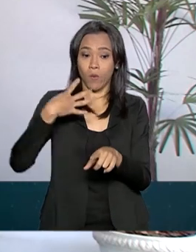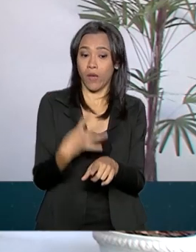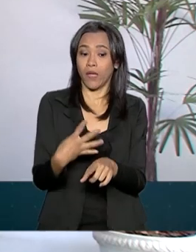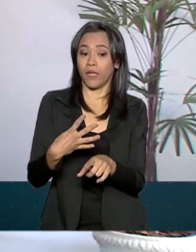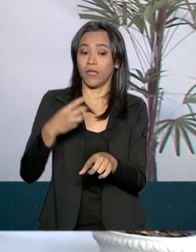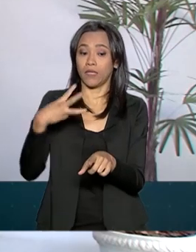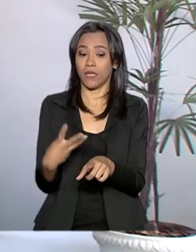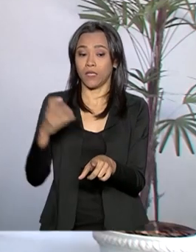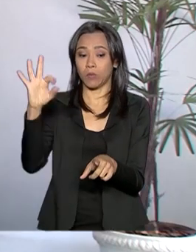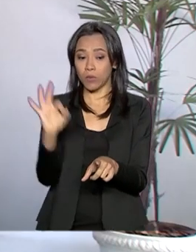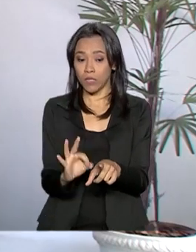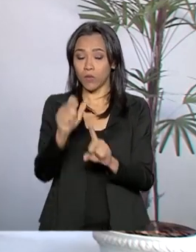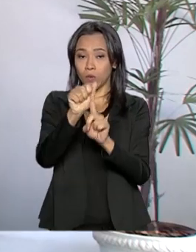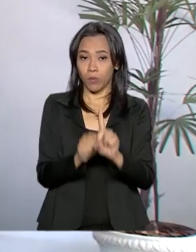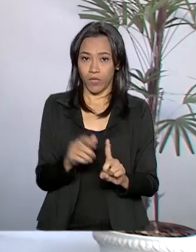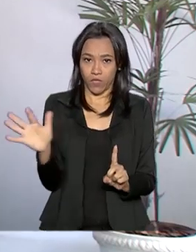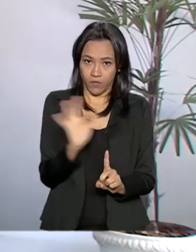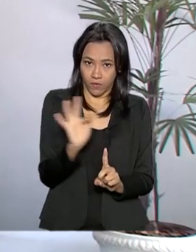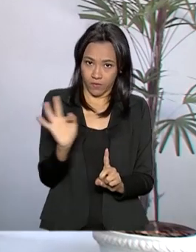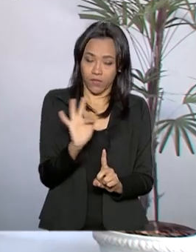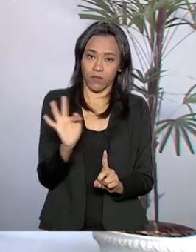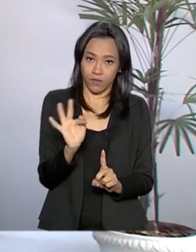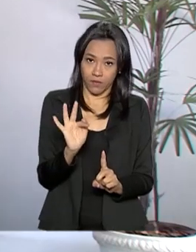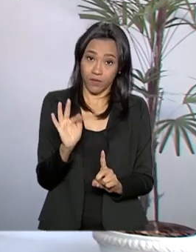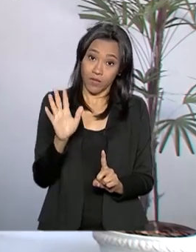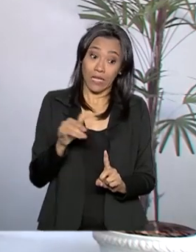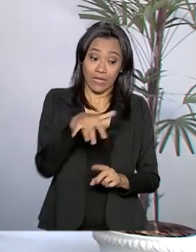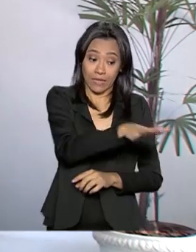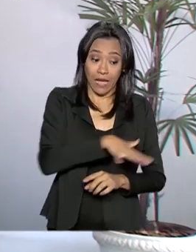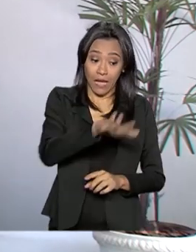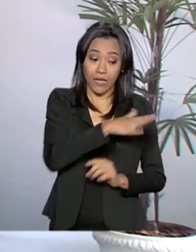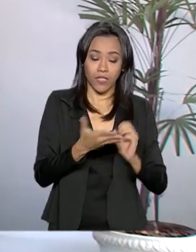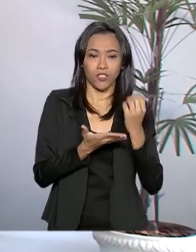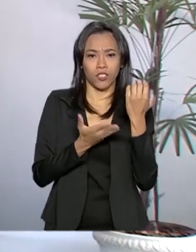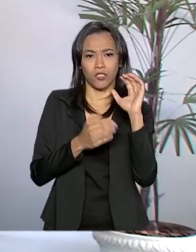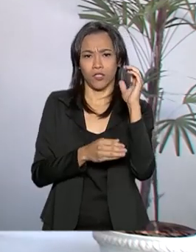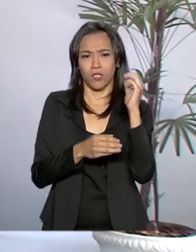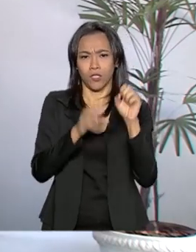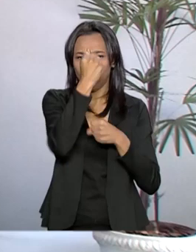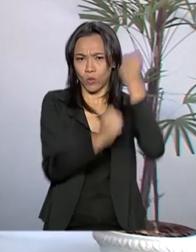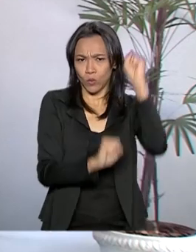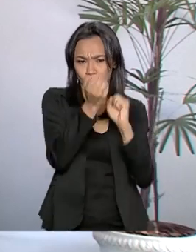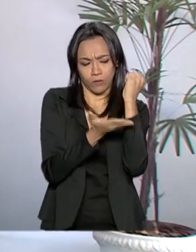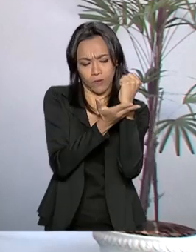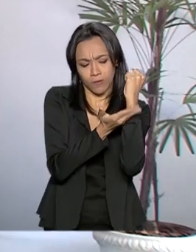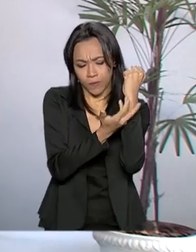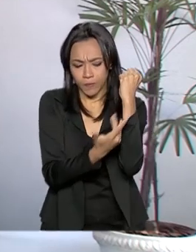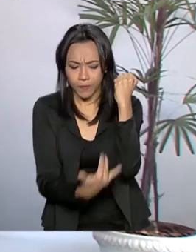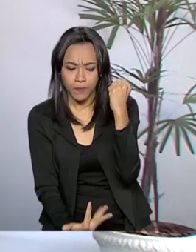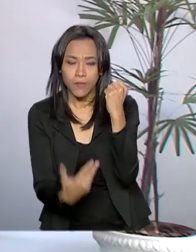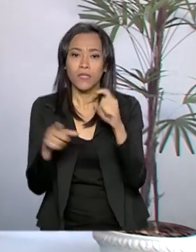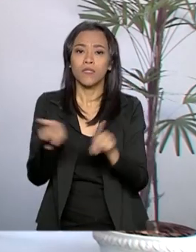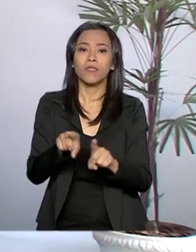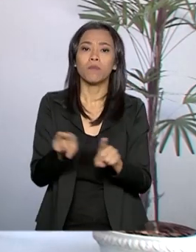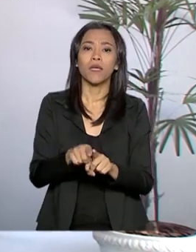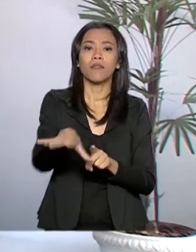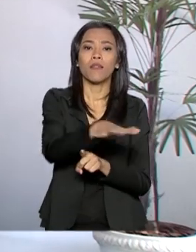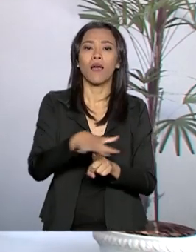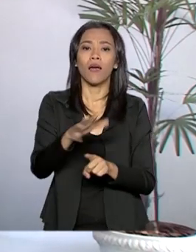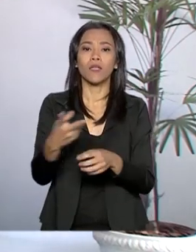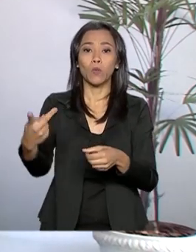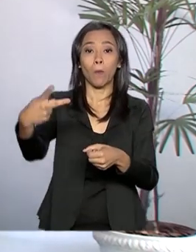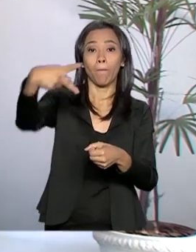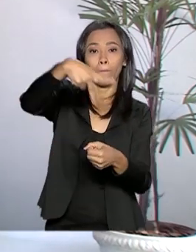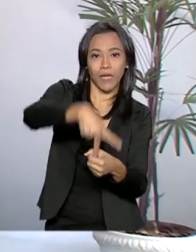no mês de fevereiro sob influência dos setores extrativo e de refino de petróleo. A alta de 7